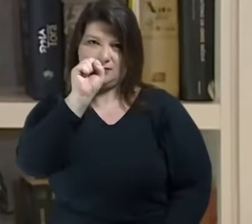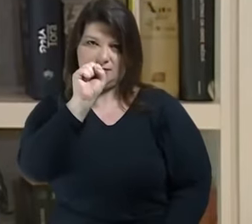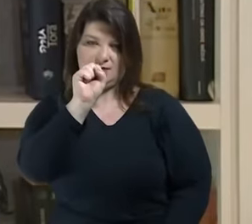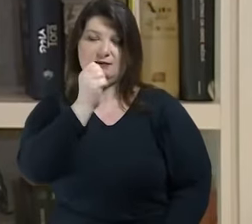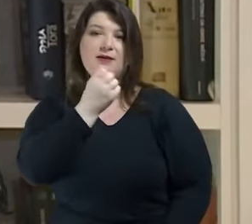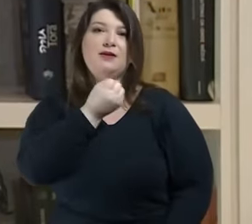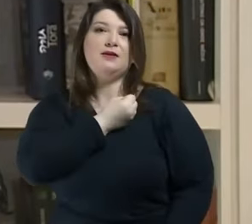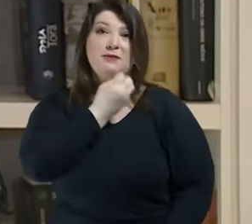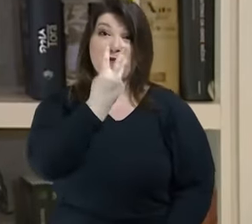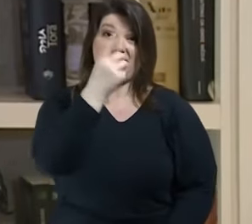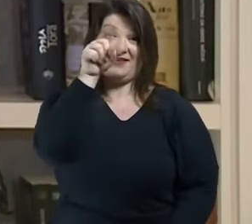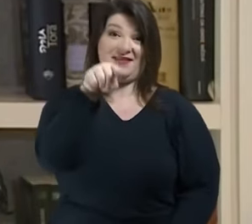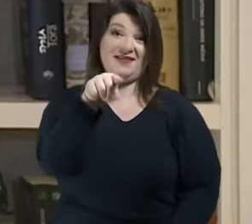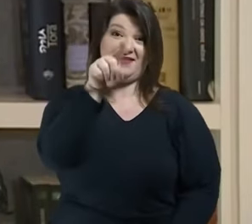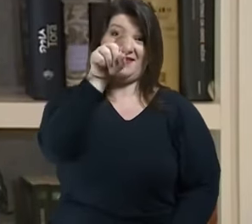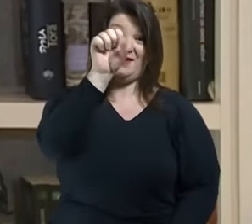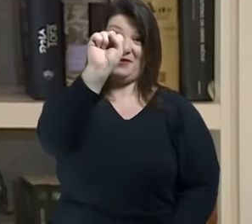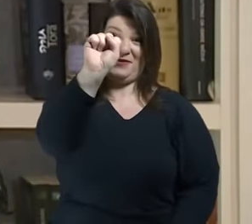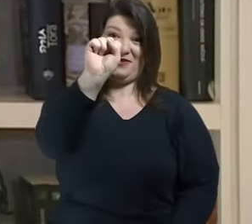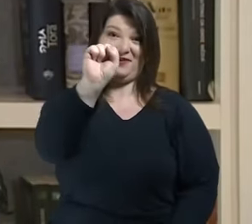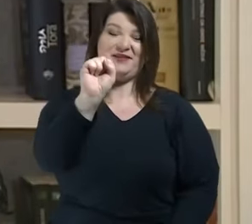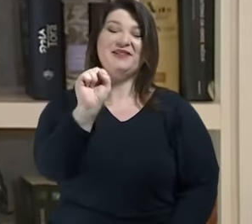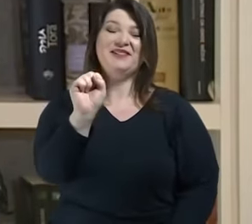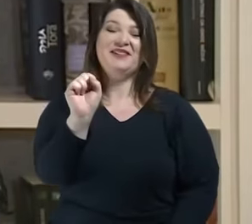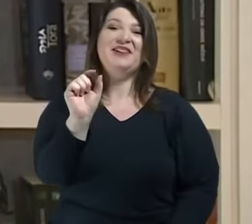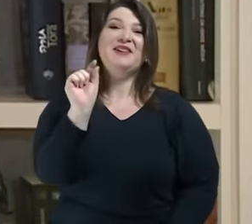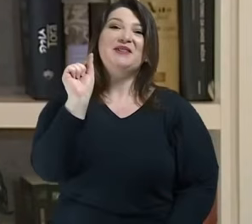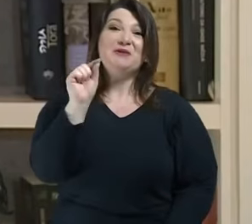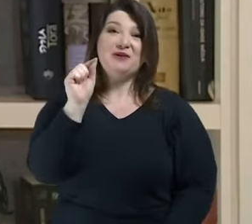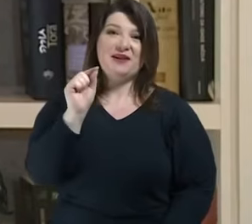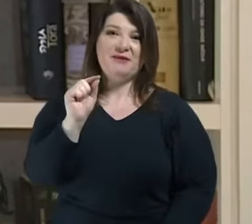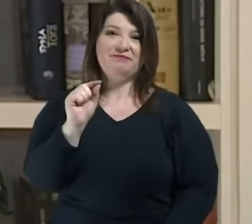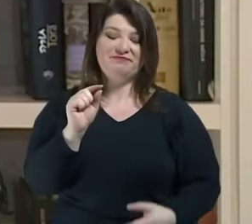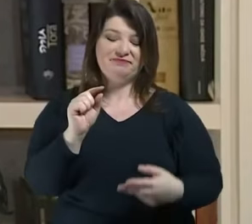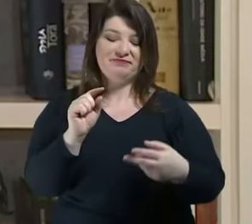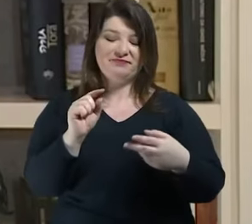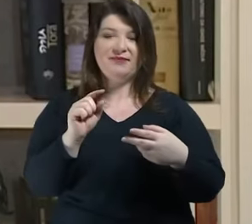cometerem o primeiro pecado Adão e Eva se escondem